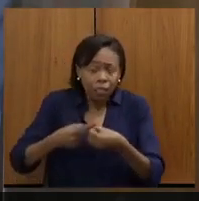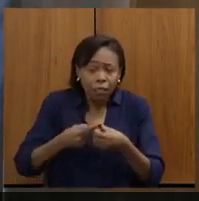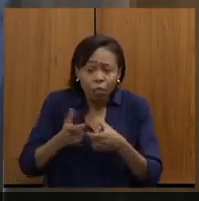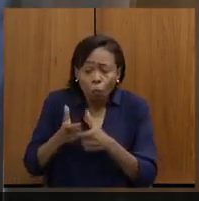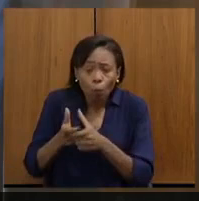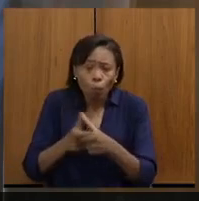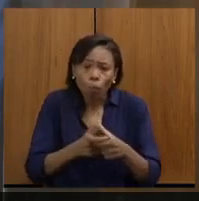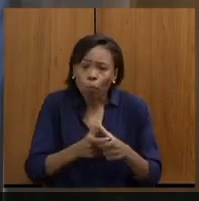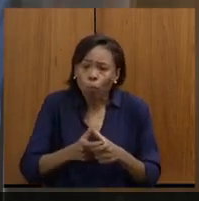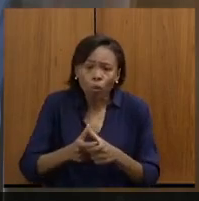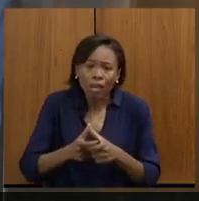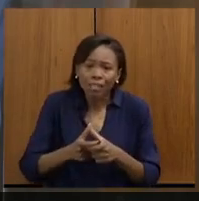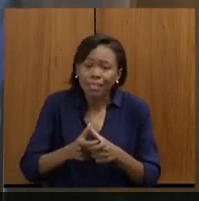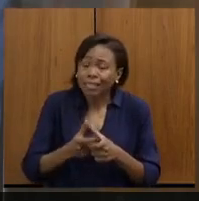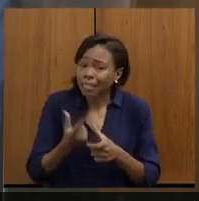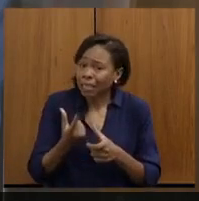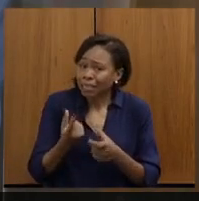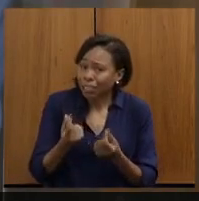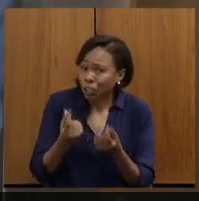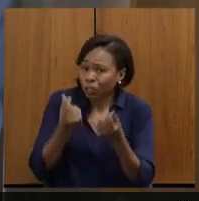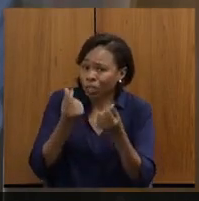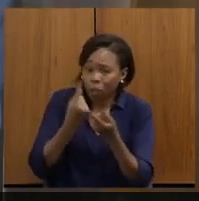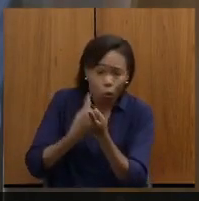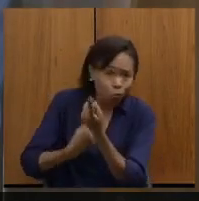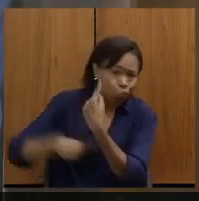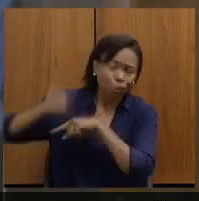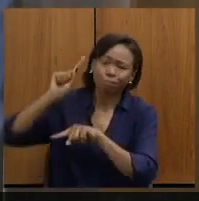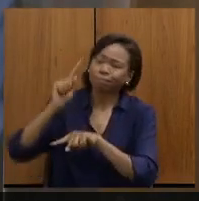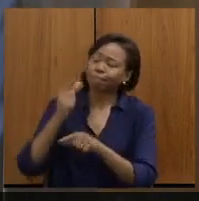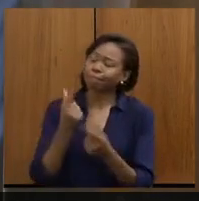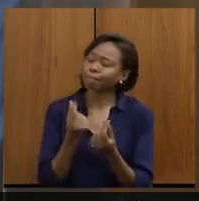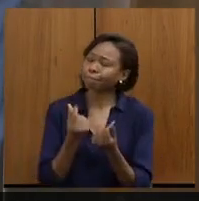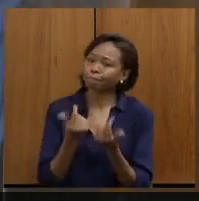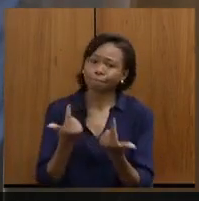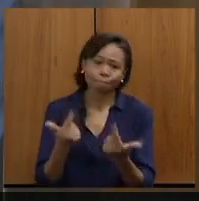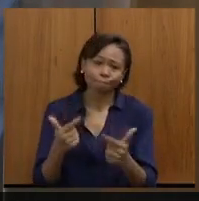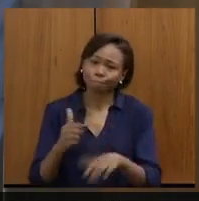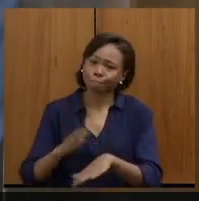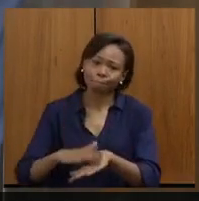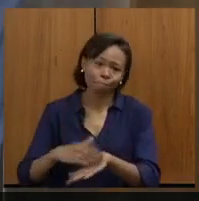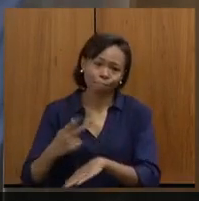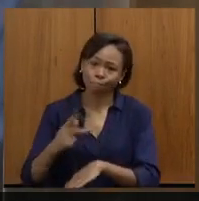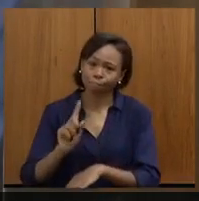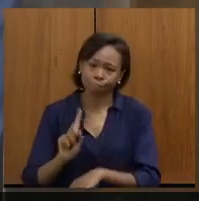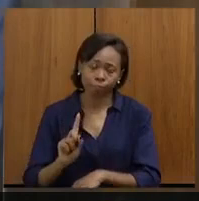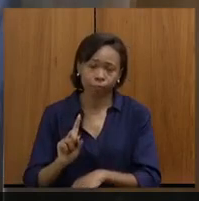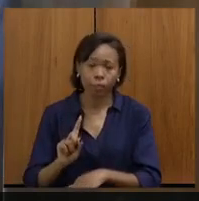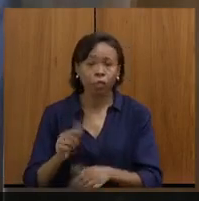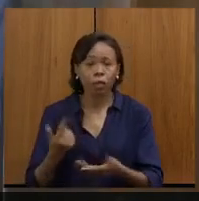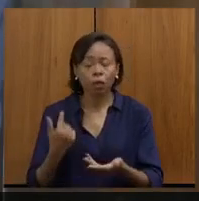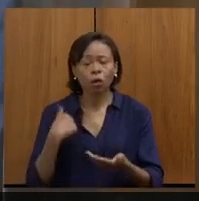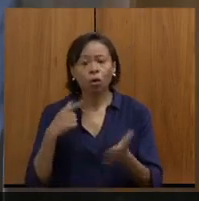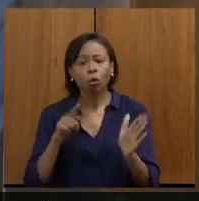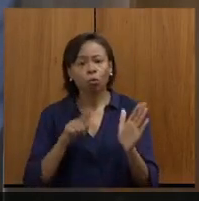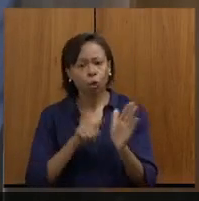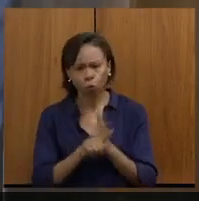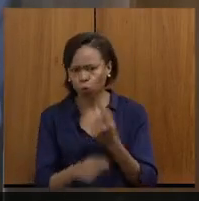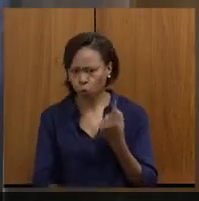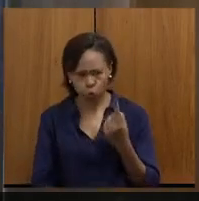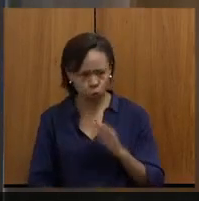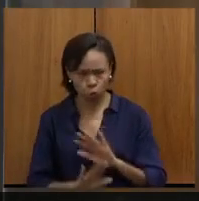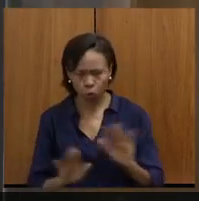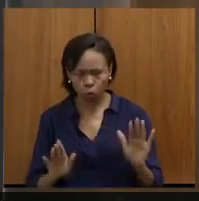recuperação por recursos próprios. Então a minha pergunta é só essa em relação ao